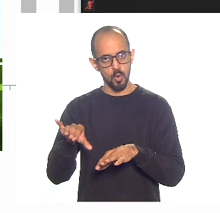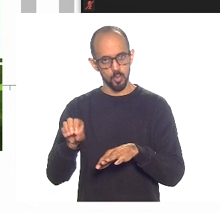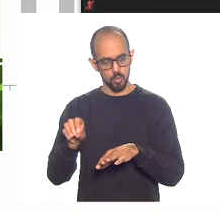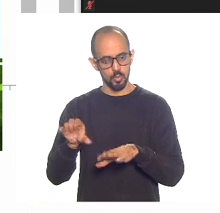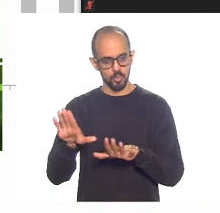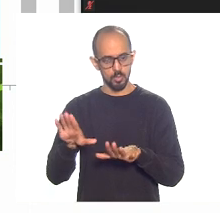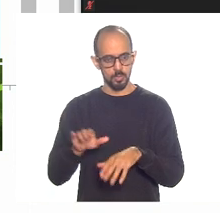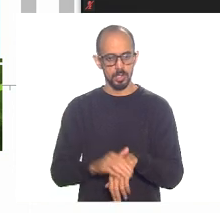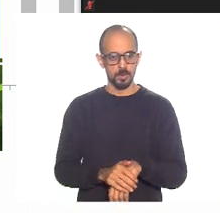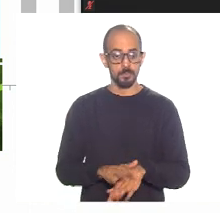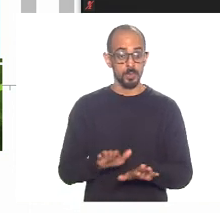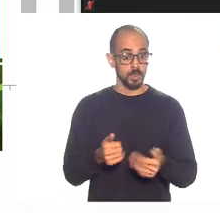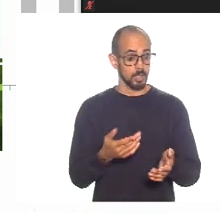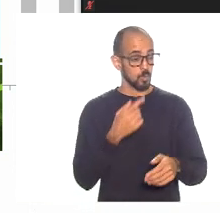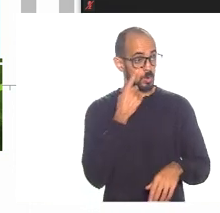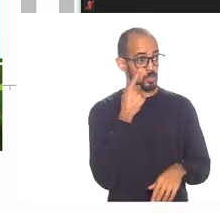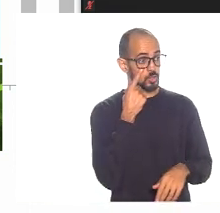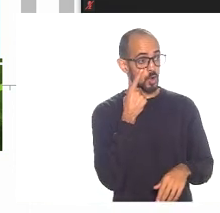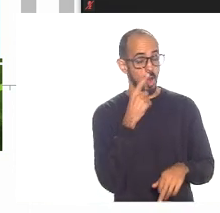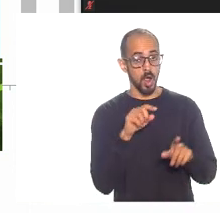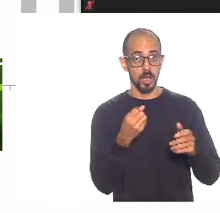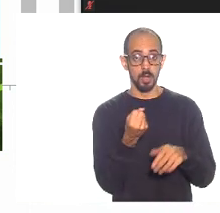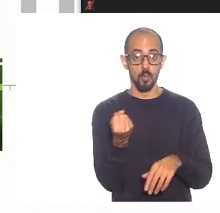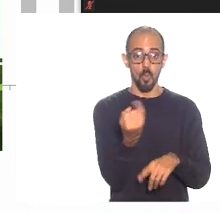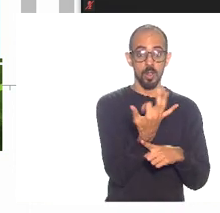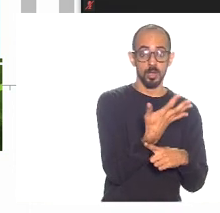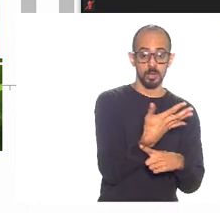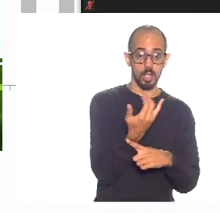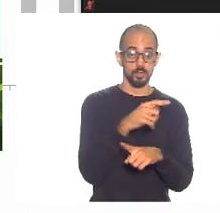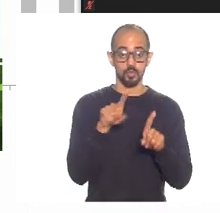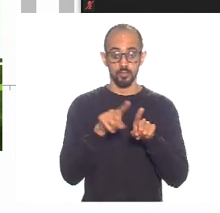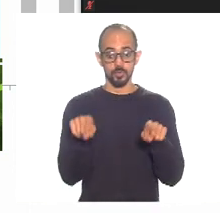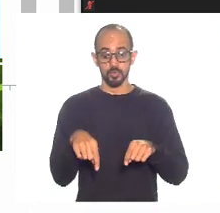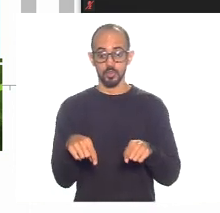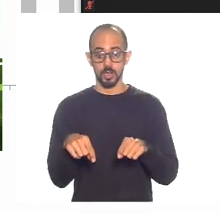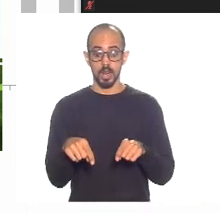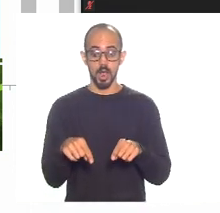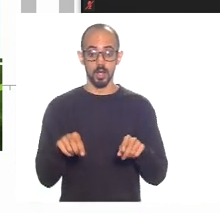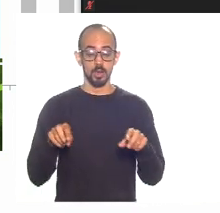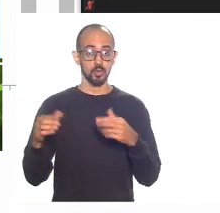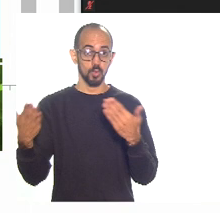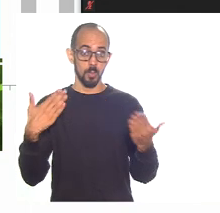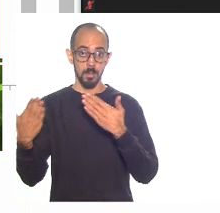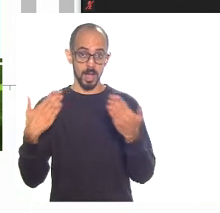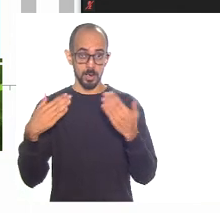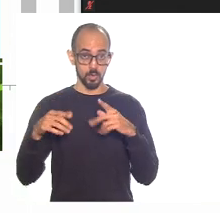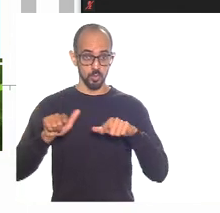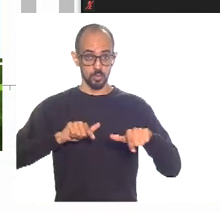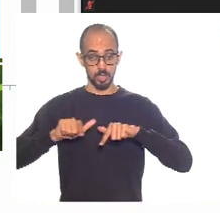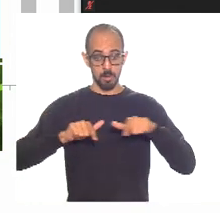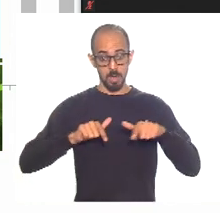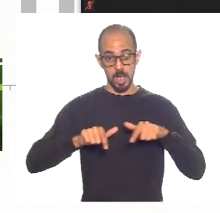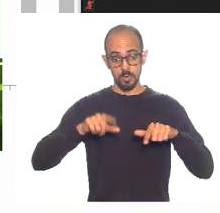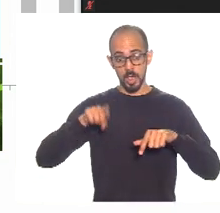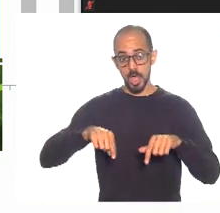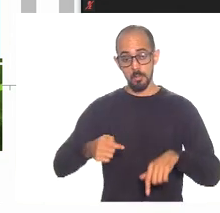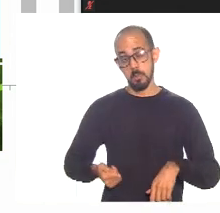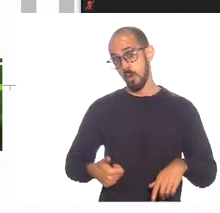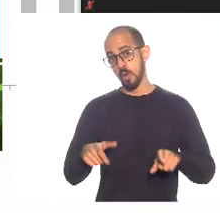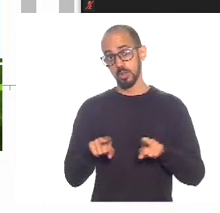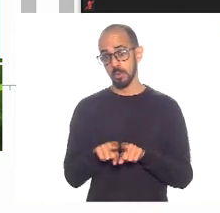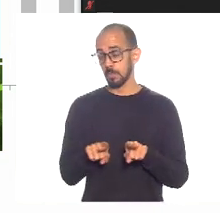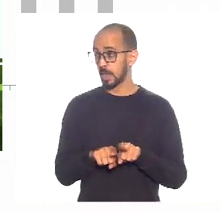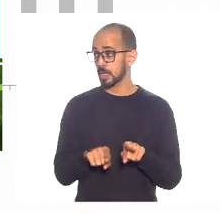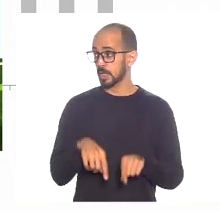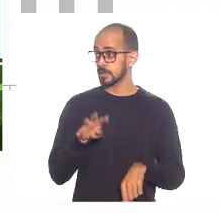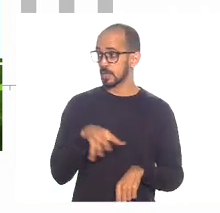exemplo, o número de funcionários públicos estaduais em relação ao total de emprego no Rio, no estado do Rio de Janeiro, é extremamente baixo. Essa tabela eu fiz